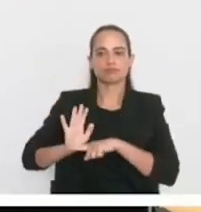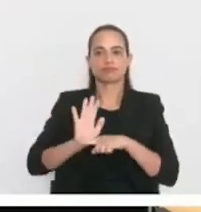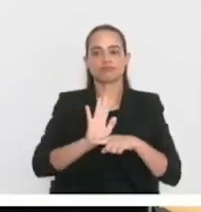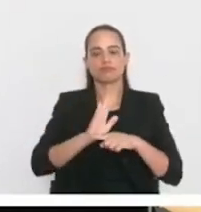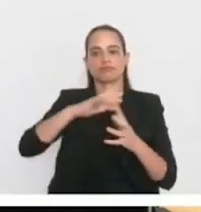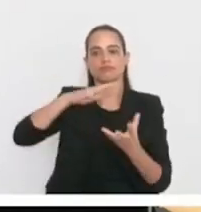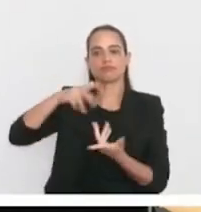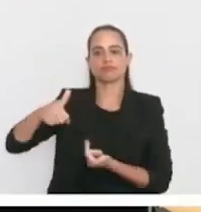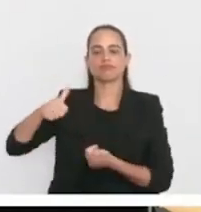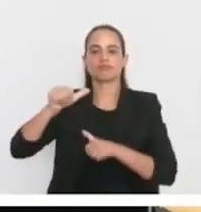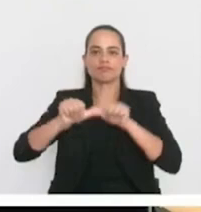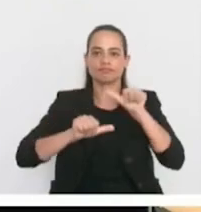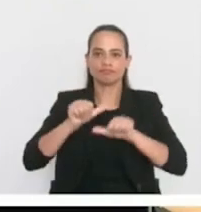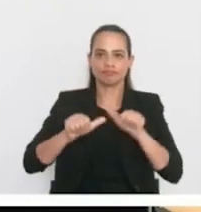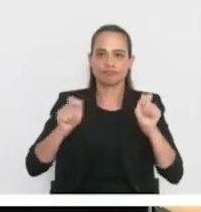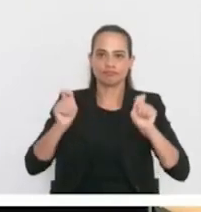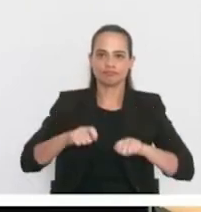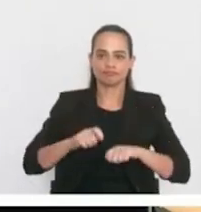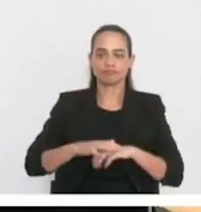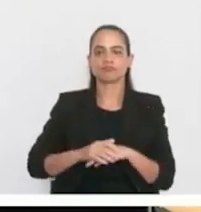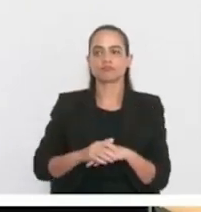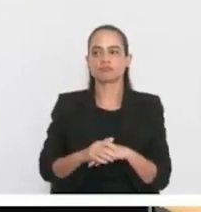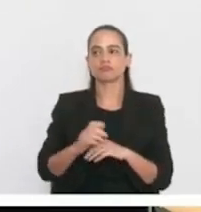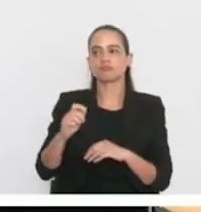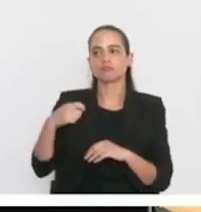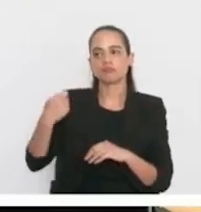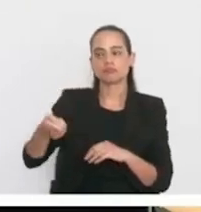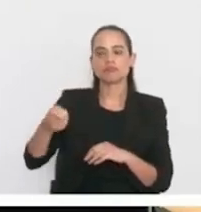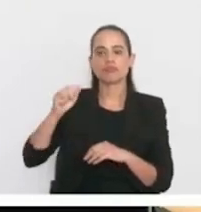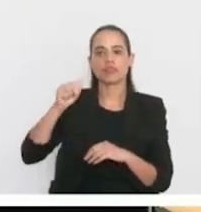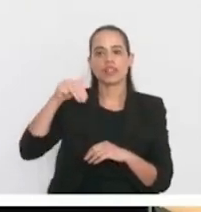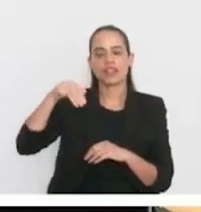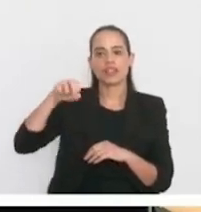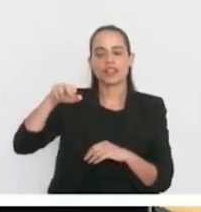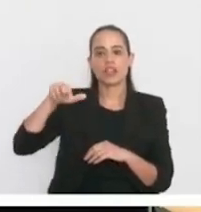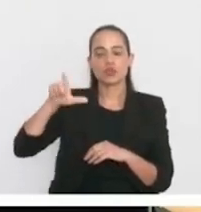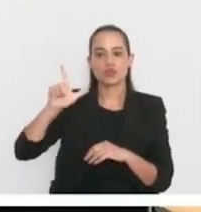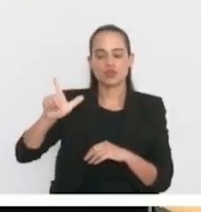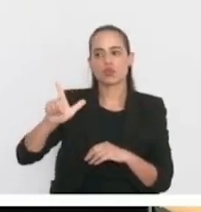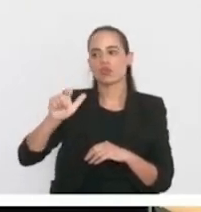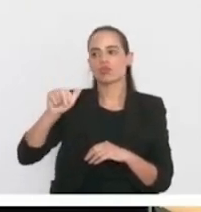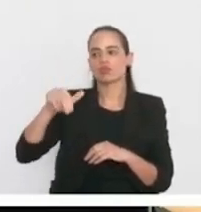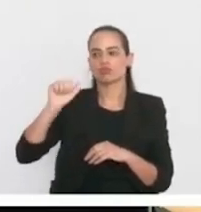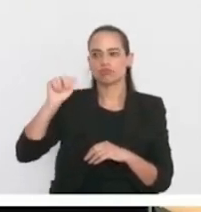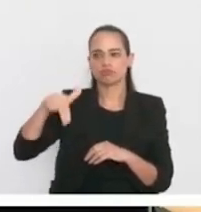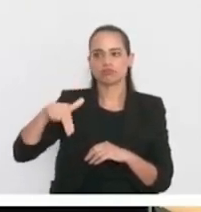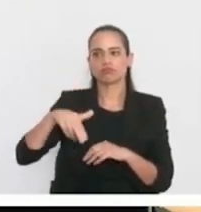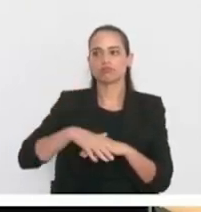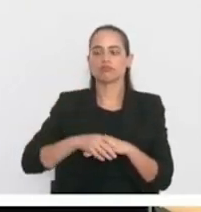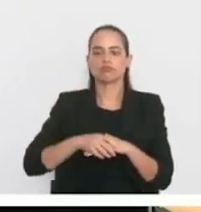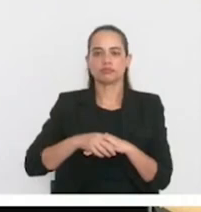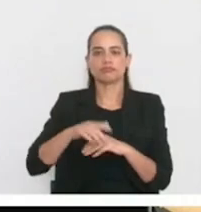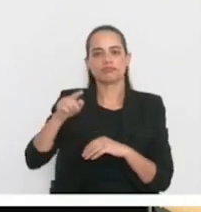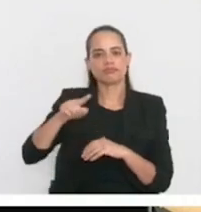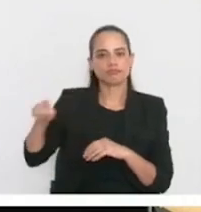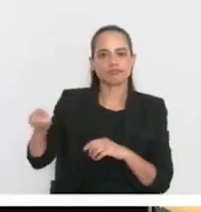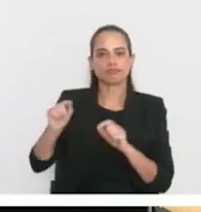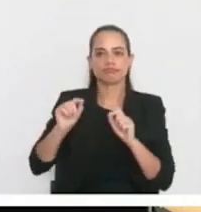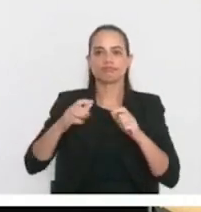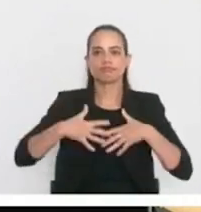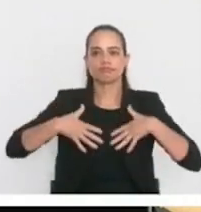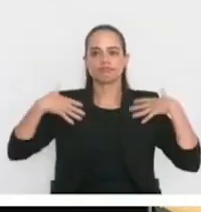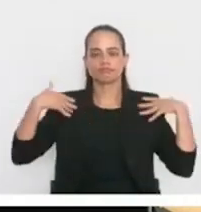Nelson Mandela. Que eles persistam em sua jornada na educação, trazendo muito orgulho aos familiares e à nossa cidade. Face ao